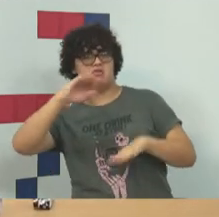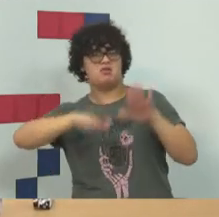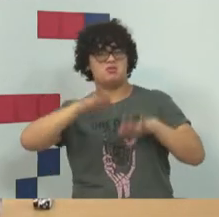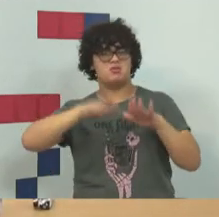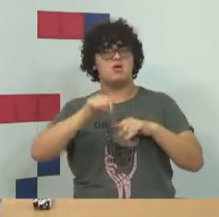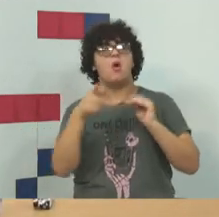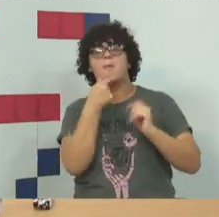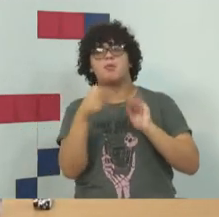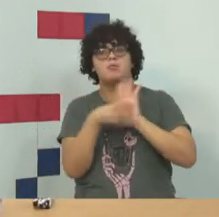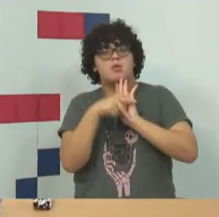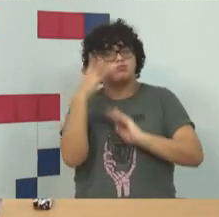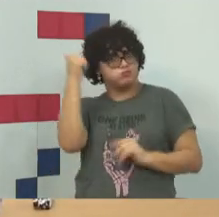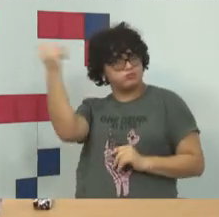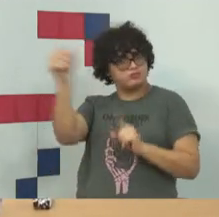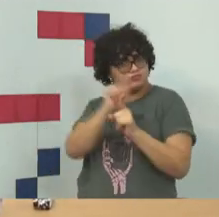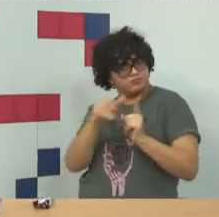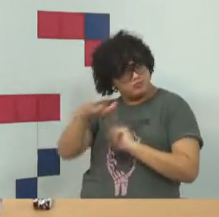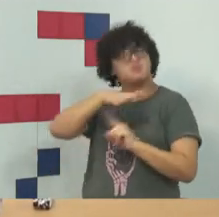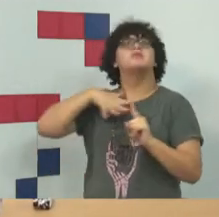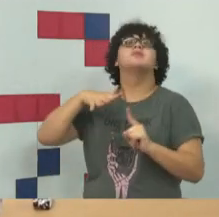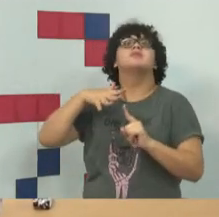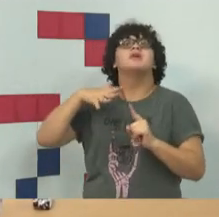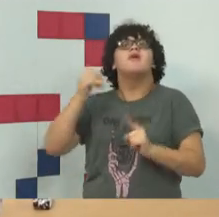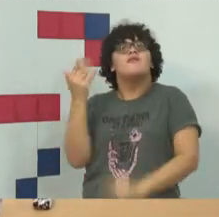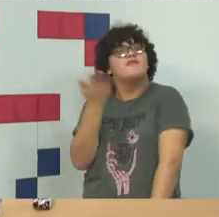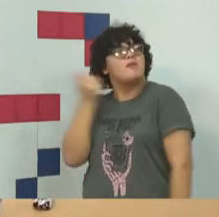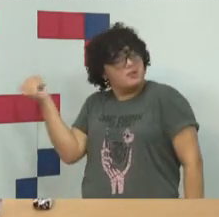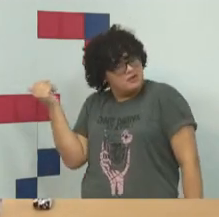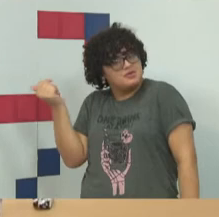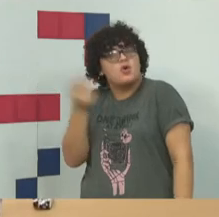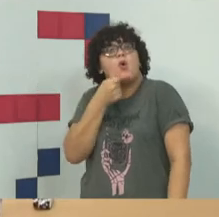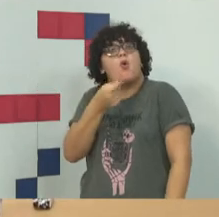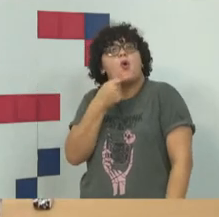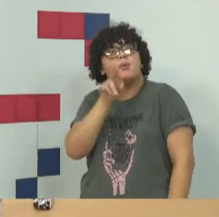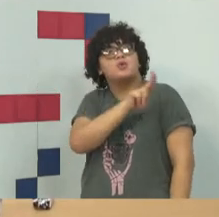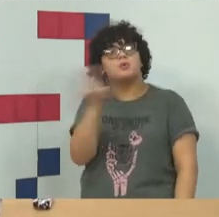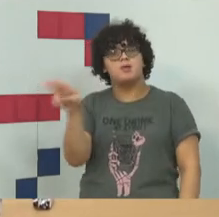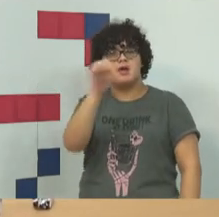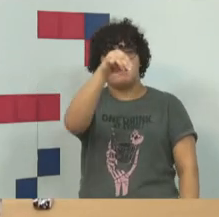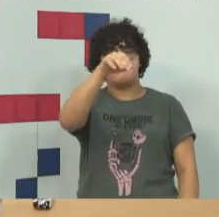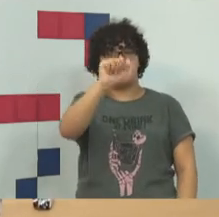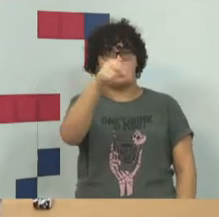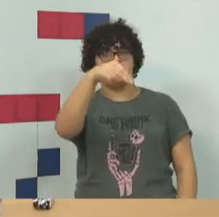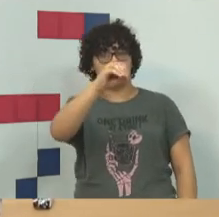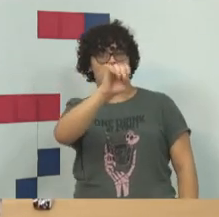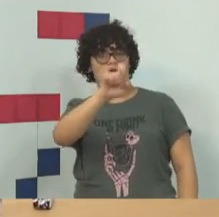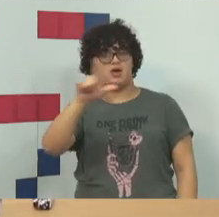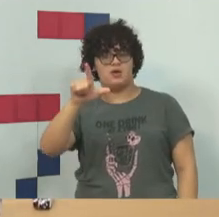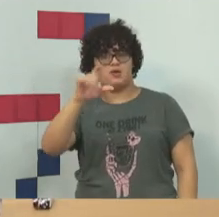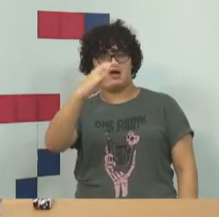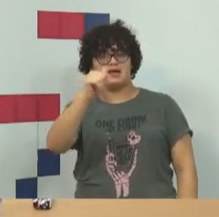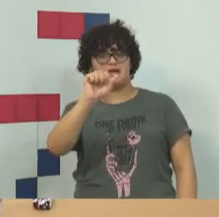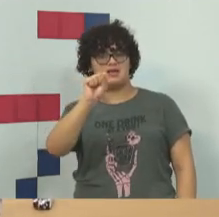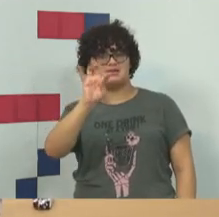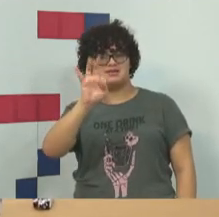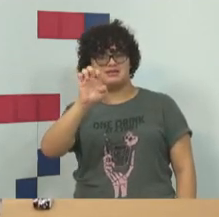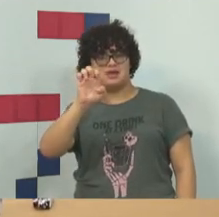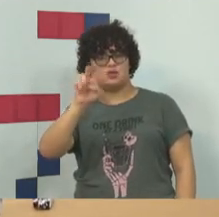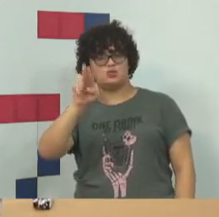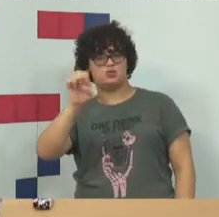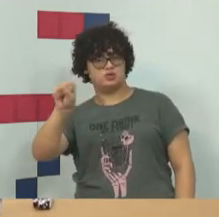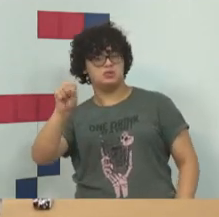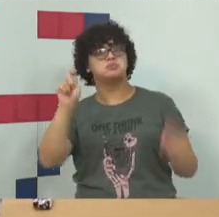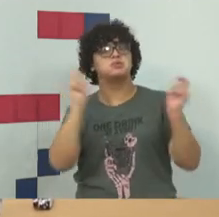sociólogo, que dizem que é o novo Marx, famosíssimo, importantíssimo, espanhol, chamado Manuel Castells, já fala da sociedade